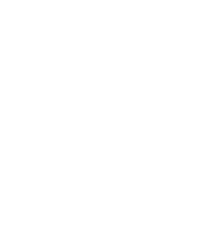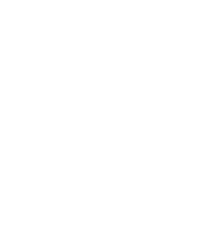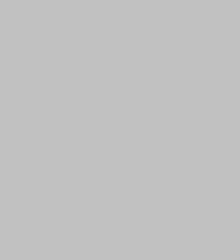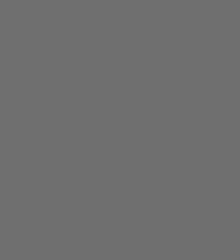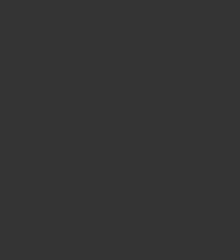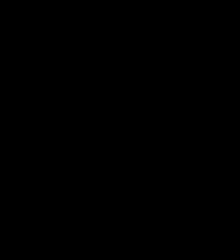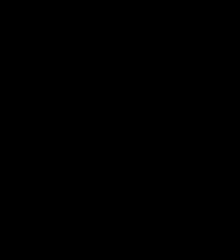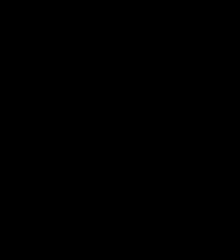E aí E aí E Obrigado.